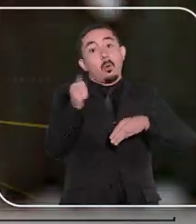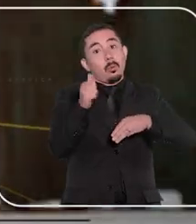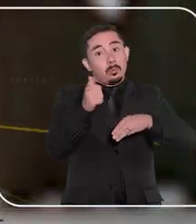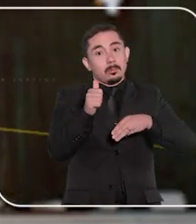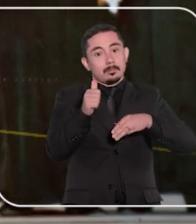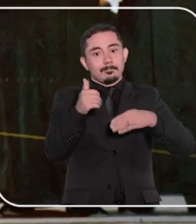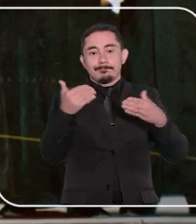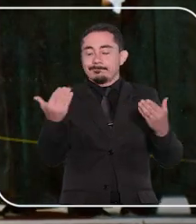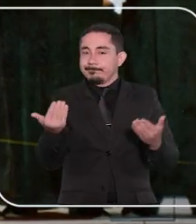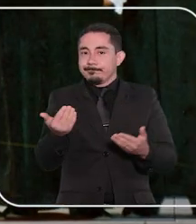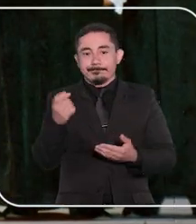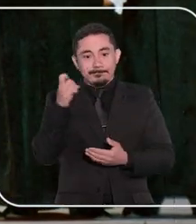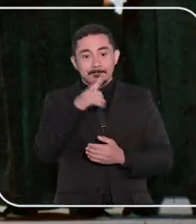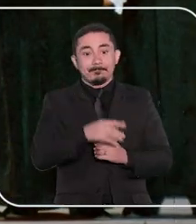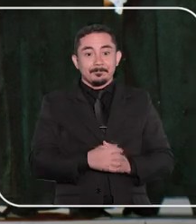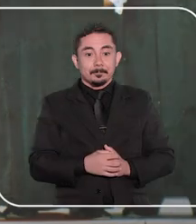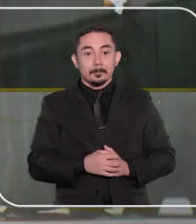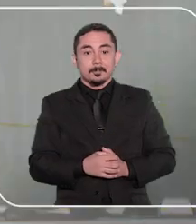mais como segurar.